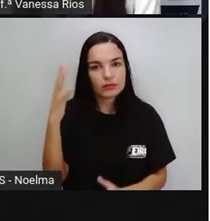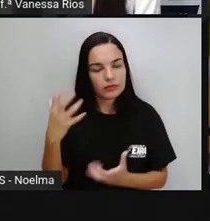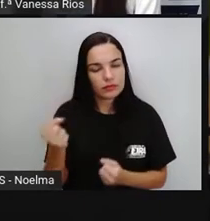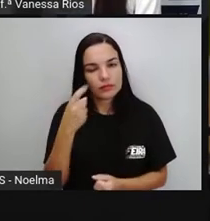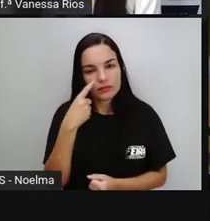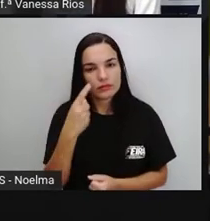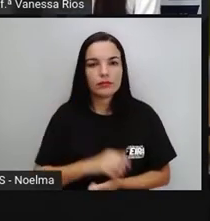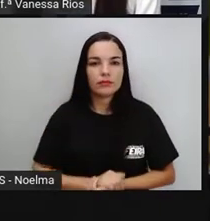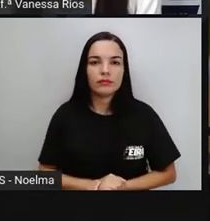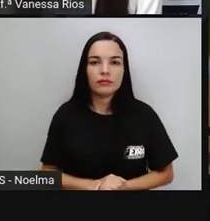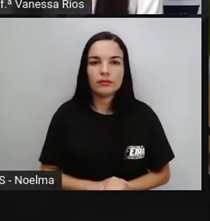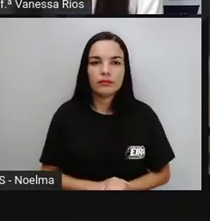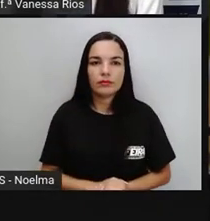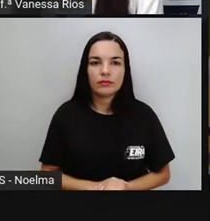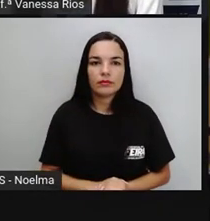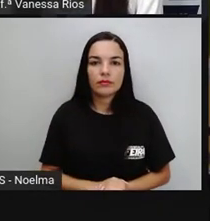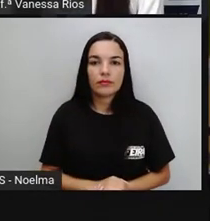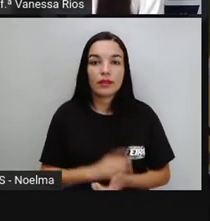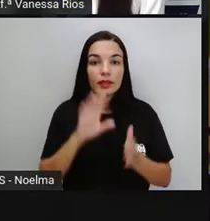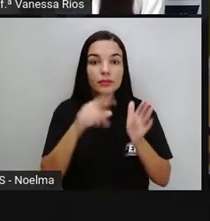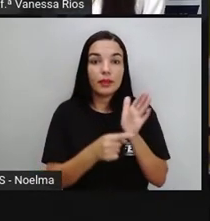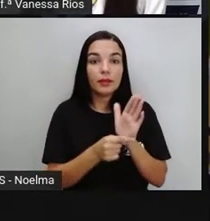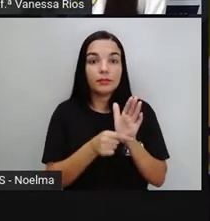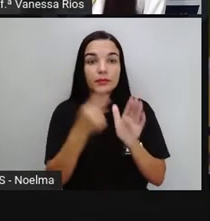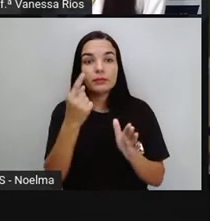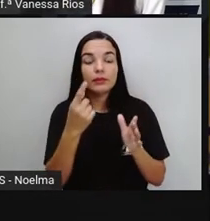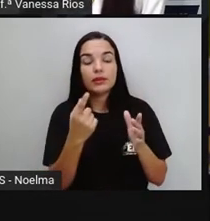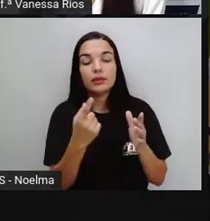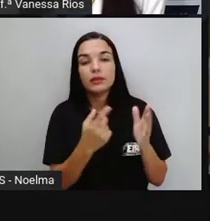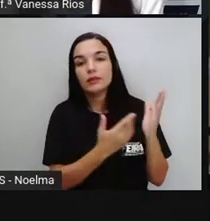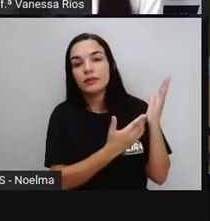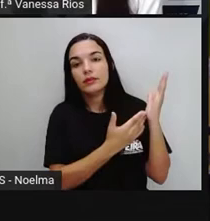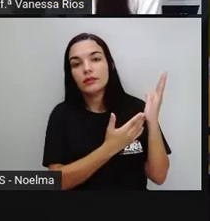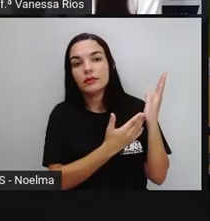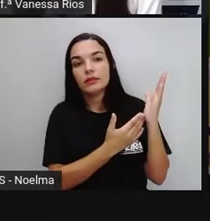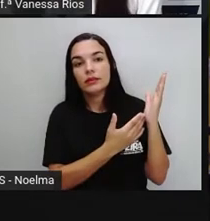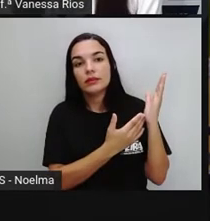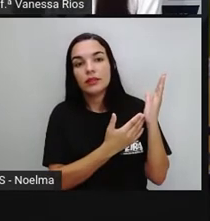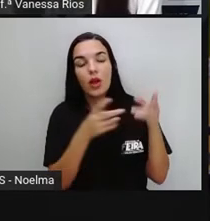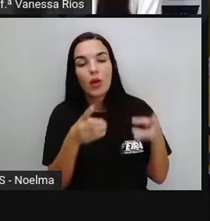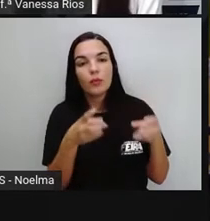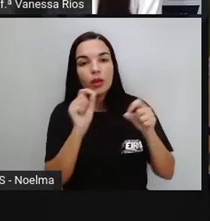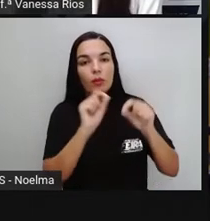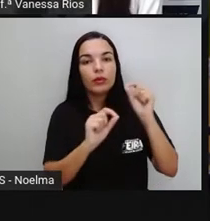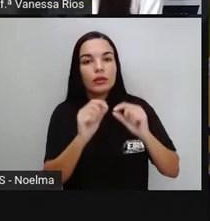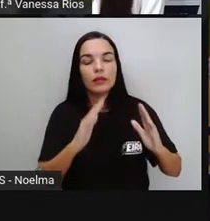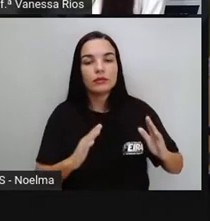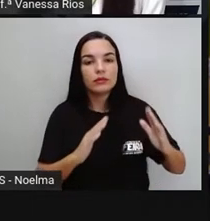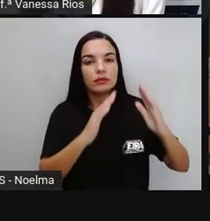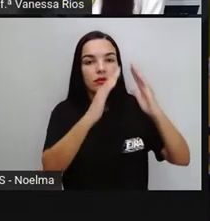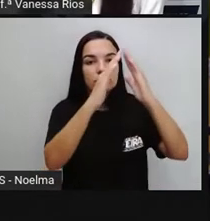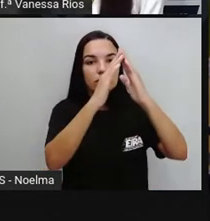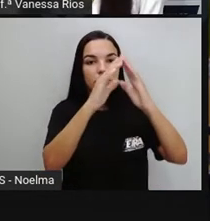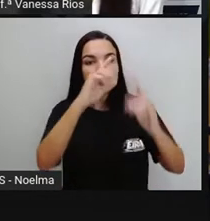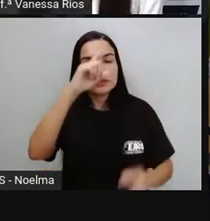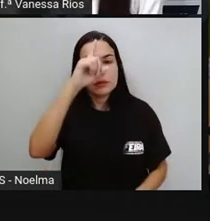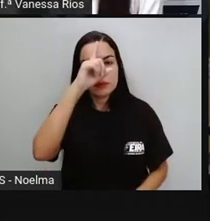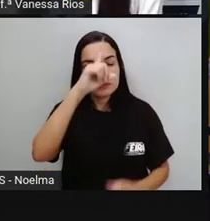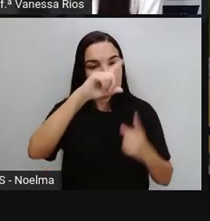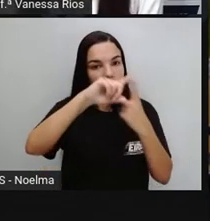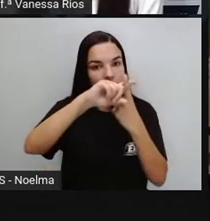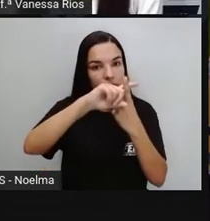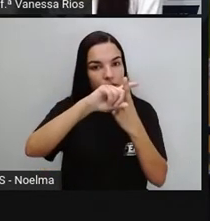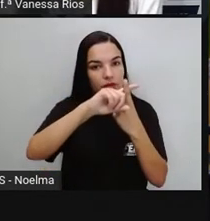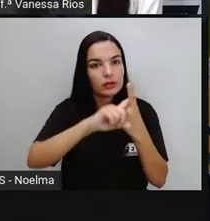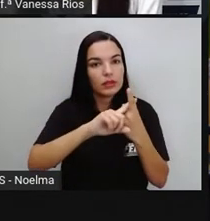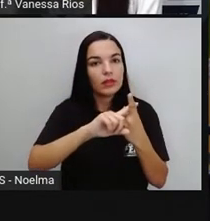lá. A primeira imagem que a Pró traz aqui é a observação dessa construção tão antiga, a construção